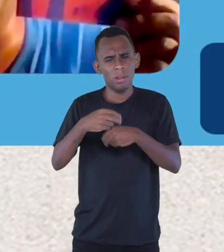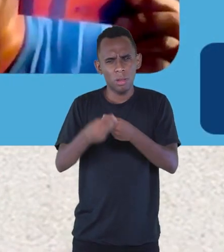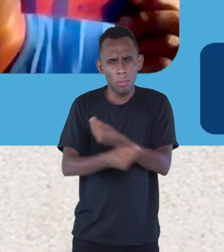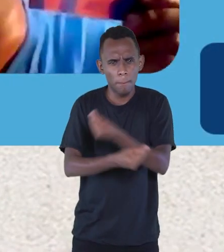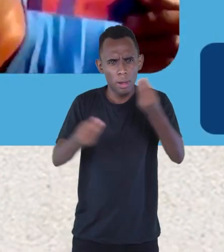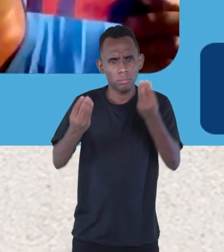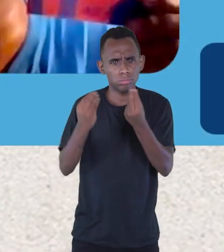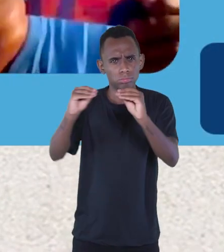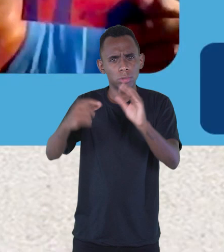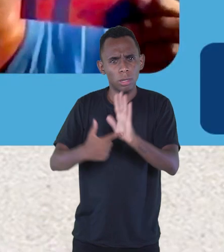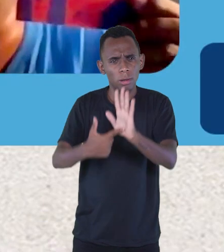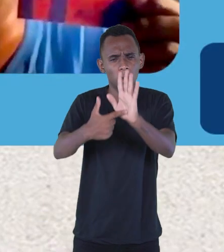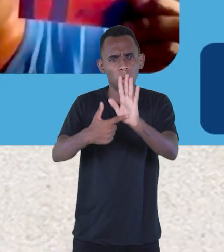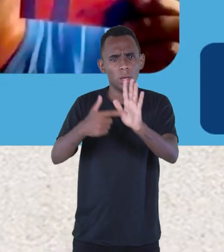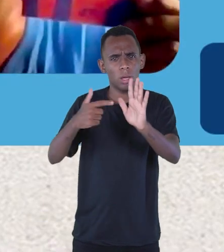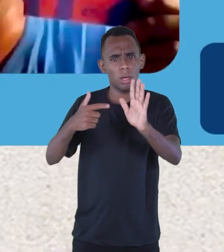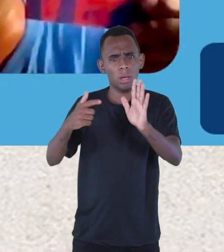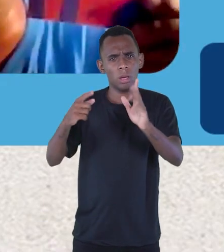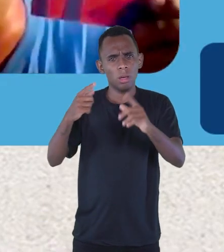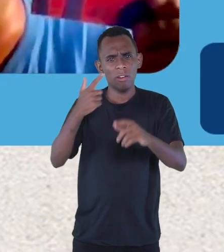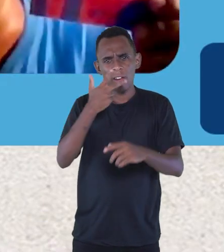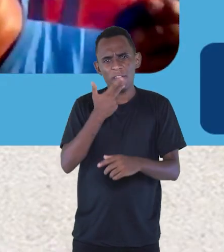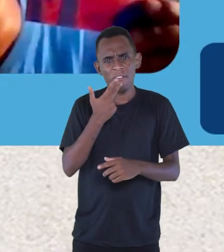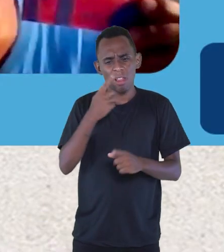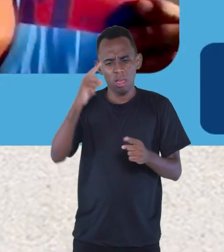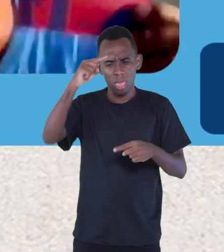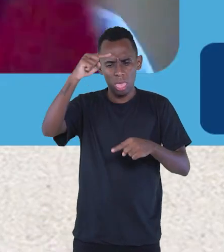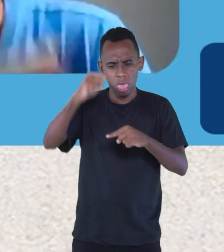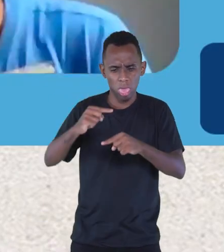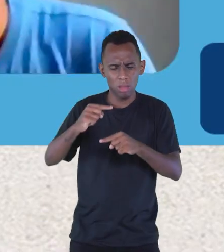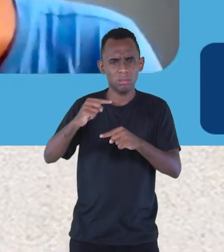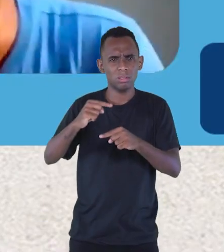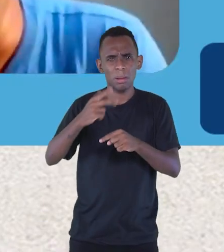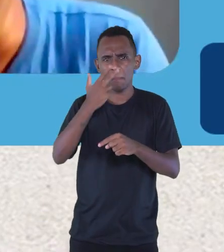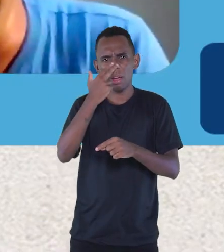falam, ah, mas você está depreciando o seu trabalho, fala livros, eu falo, olha,